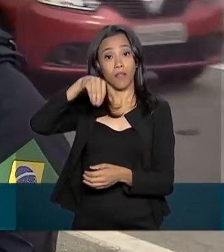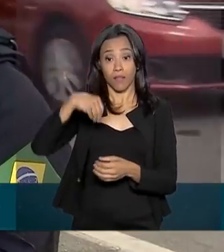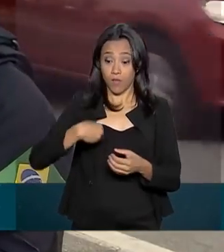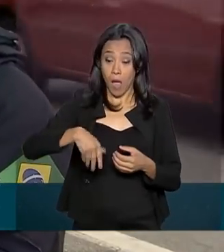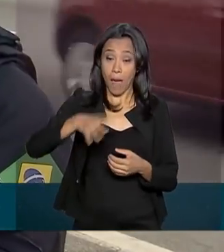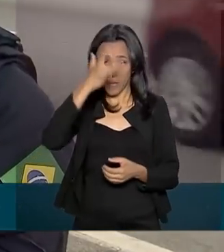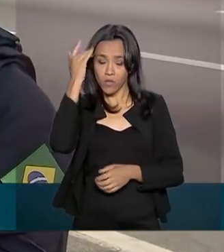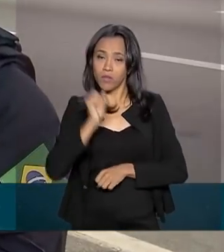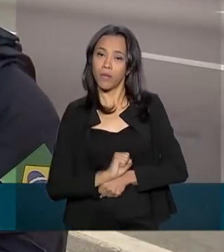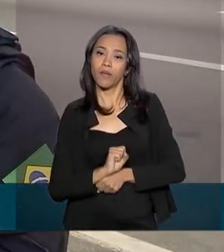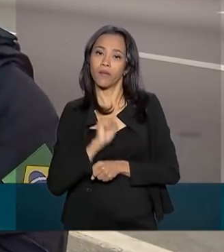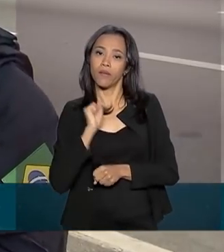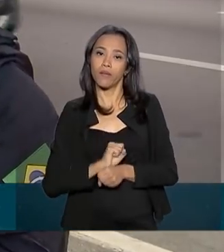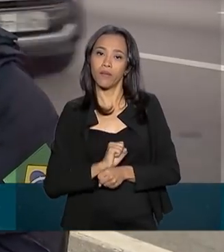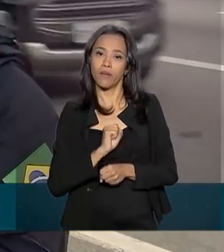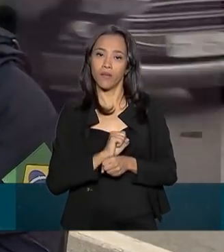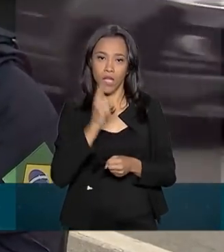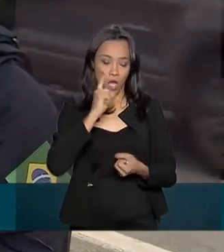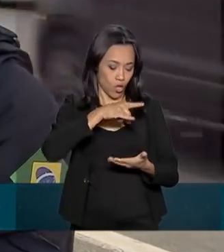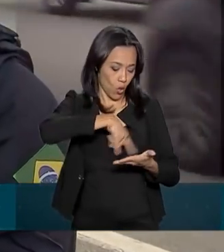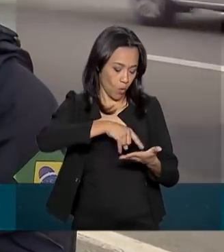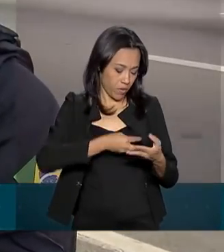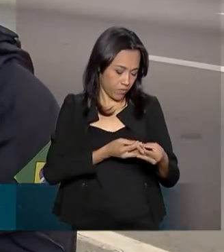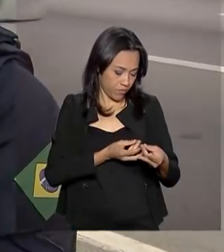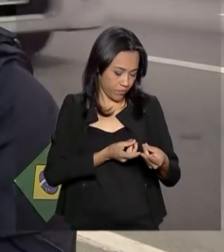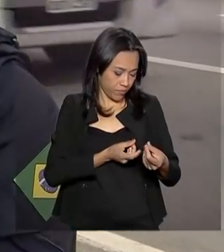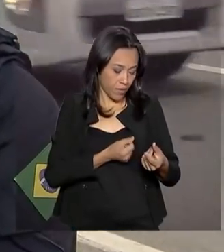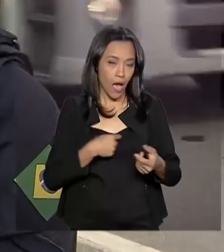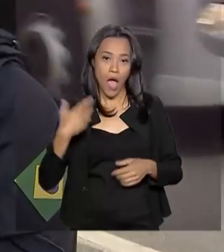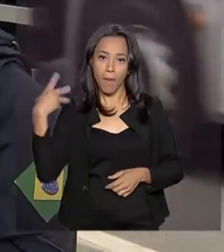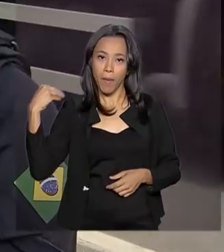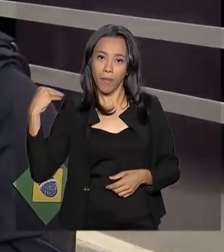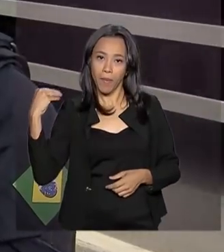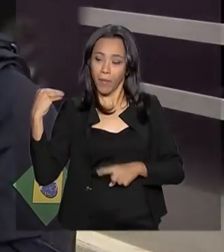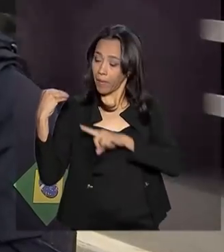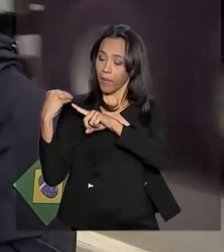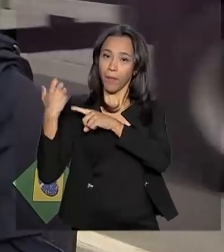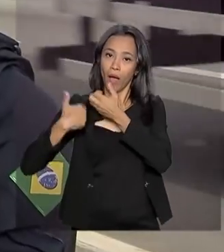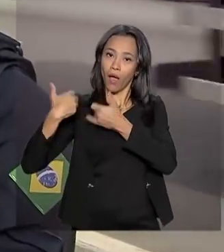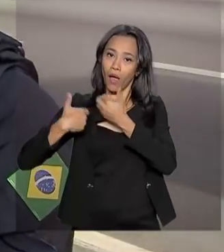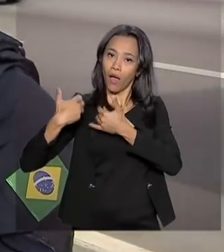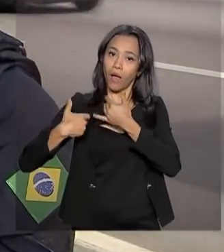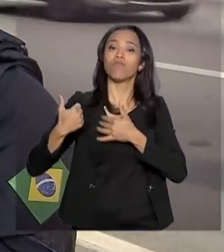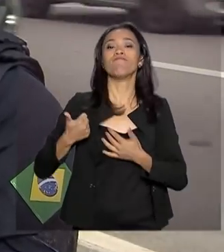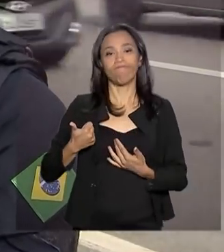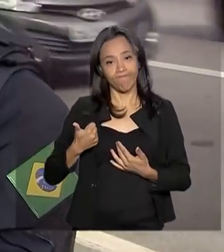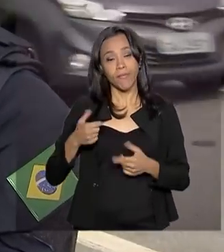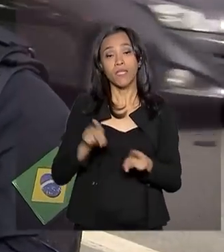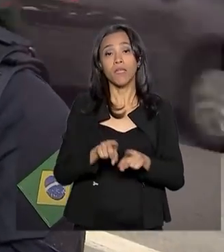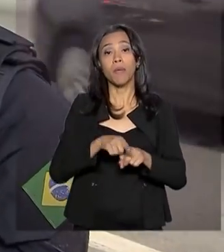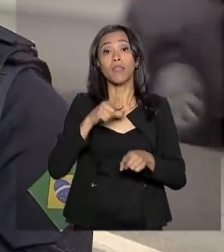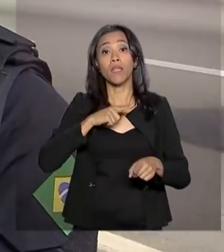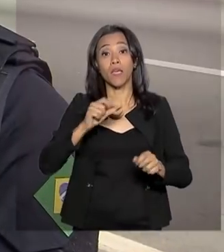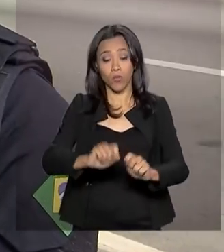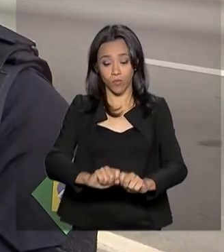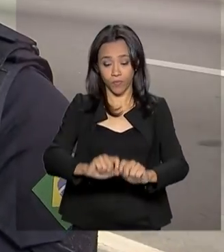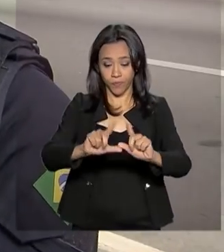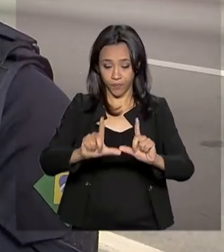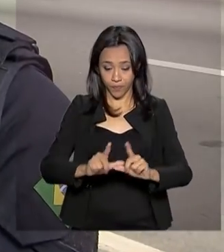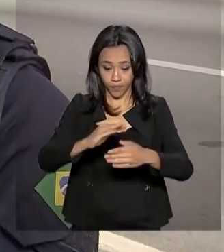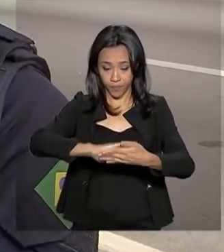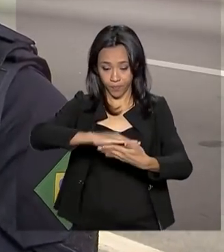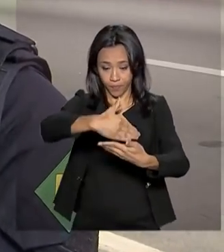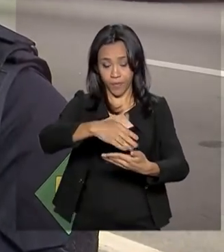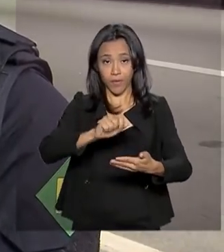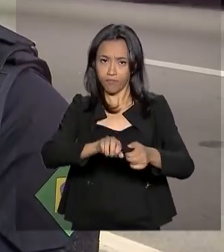enquanto o motorista aguarda a conferência da documentação, e também com palestras que a gente realiza por meio de um programa que a gente já tem faz algum tempo,